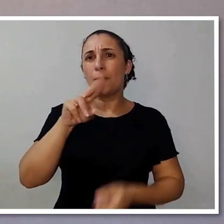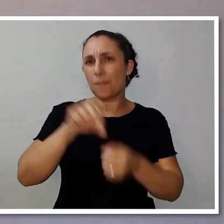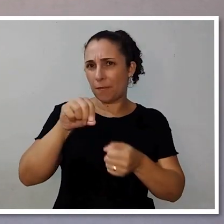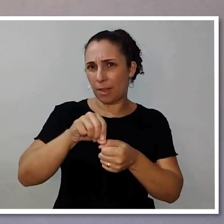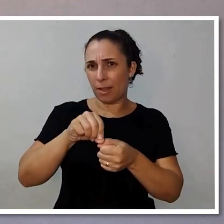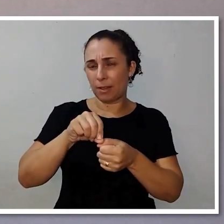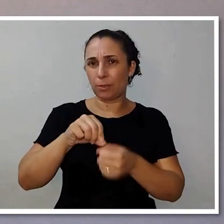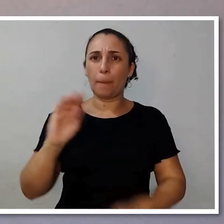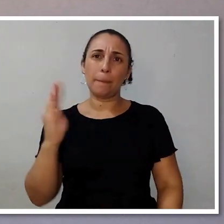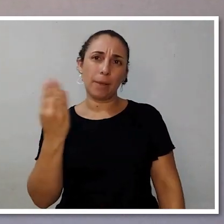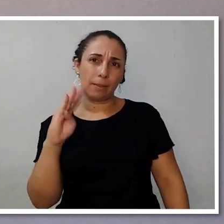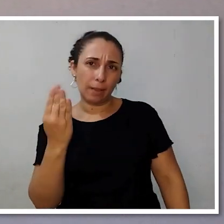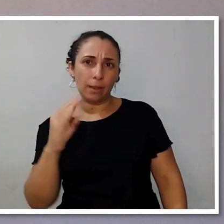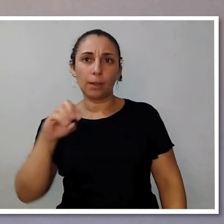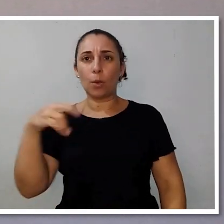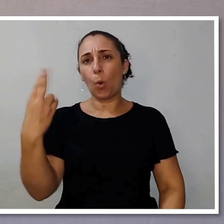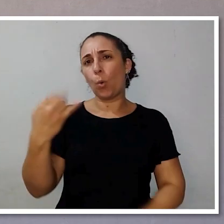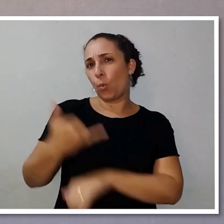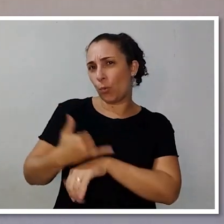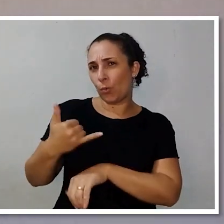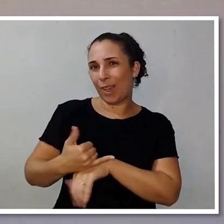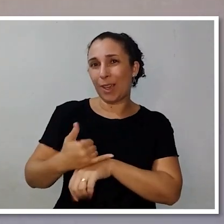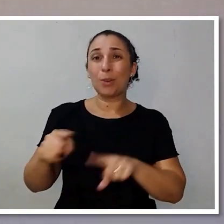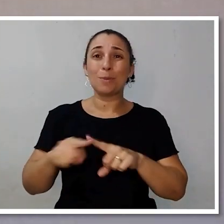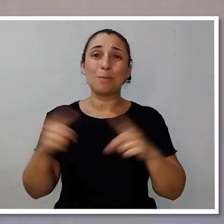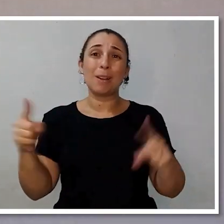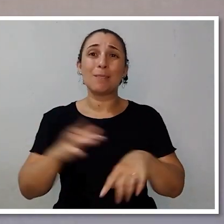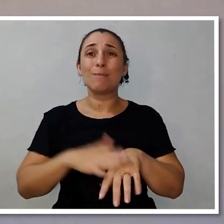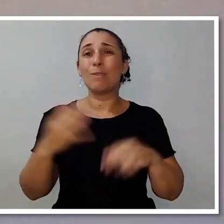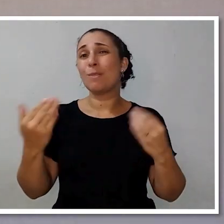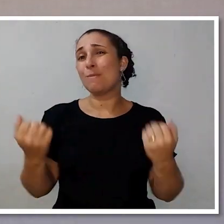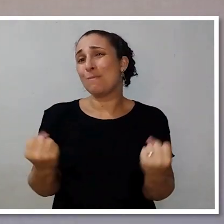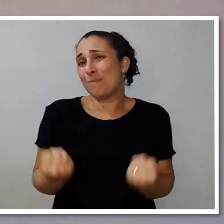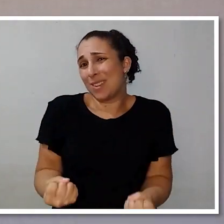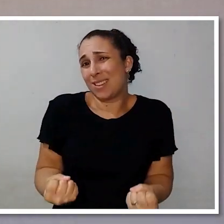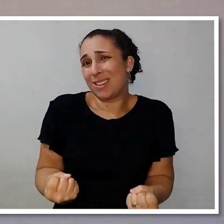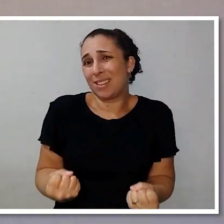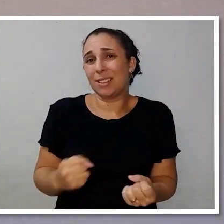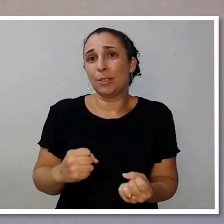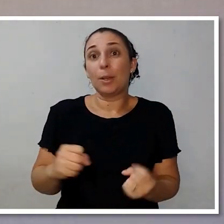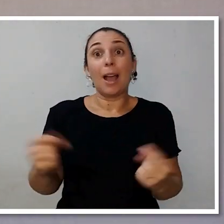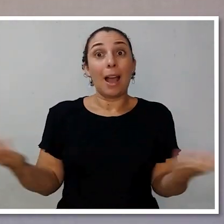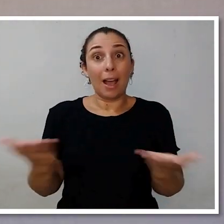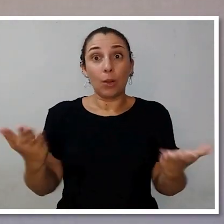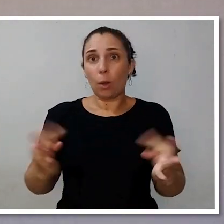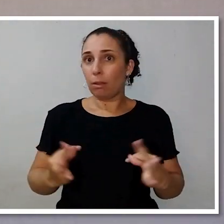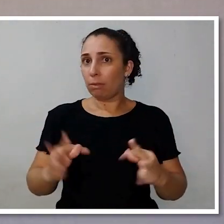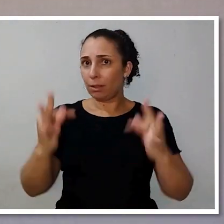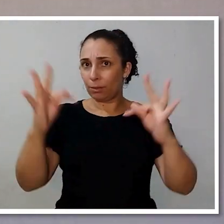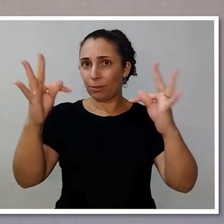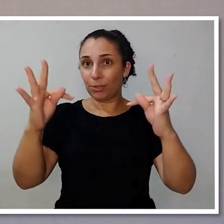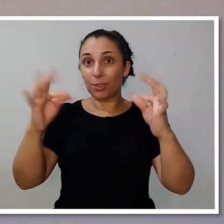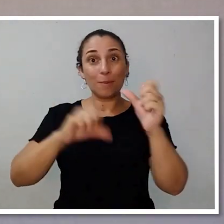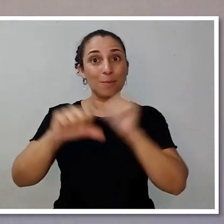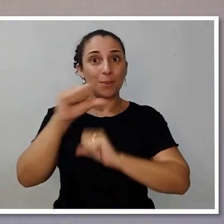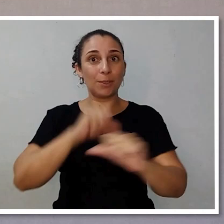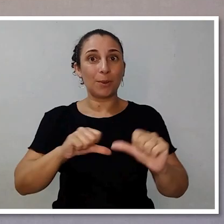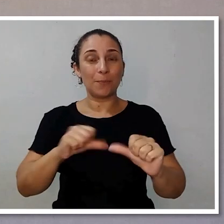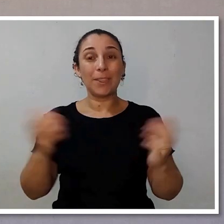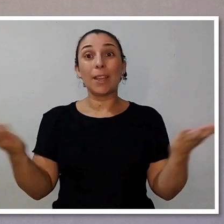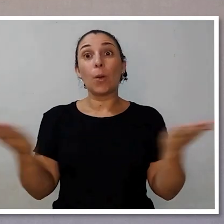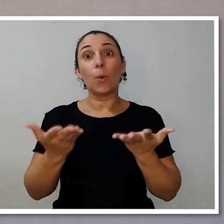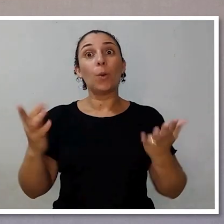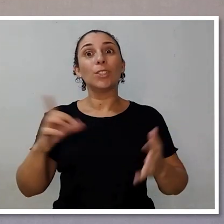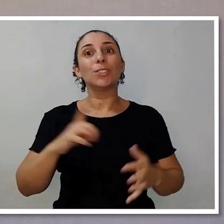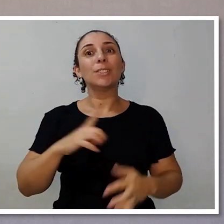materiais. E, com isso, eles ficavam muito pesados. Felizmente, houve uma evolução e, hoje, é muito mais comum você encontrar